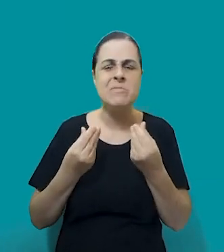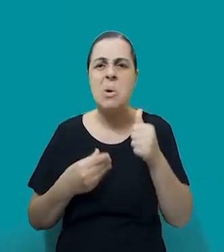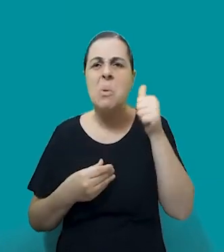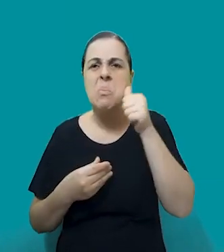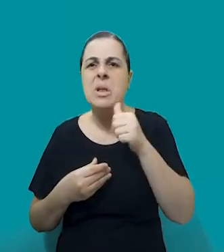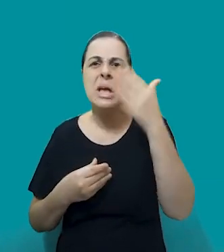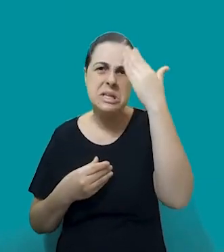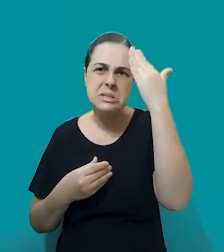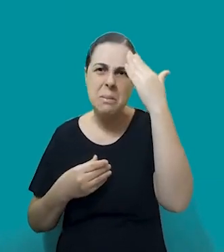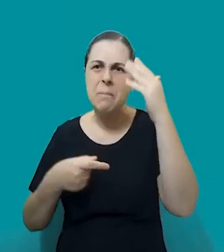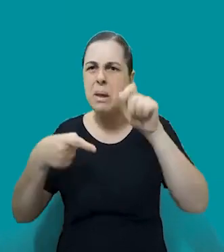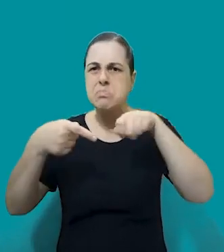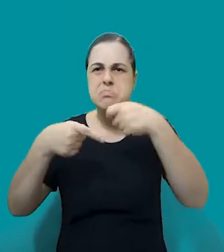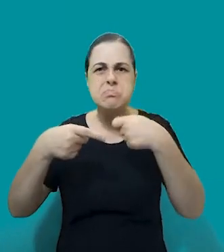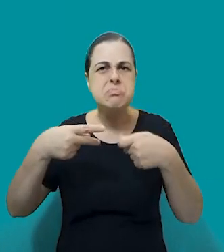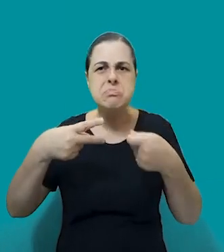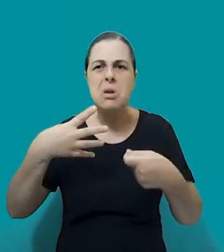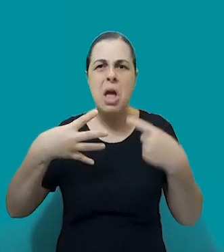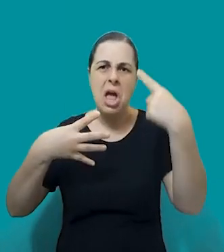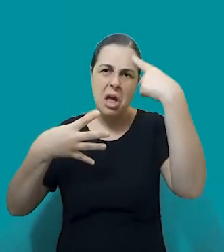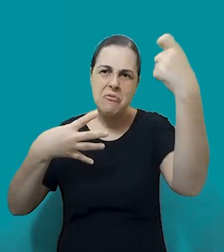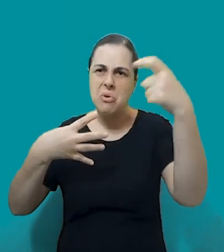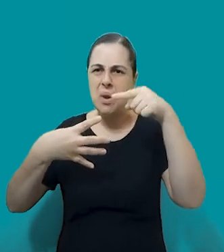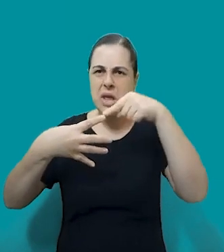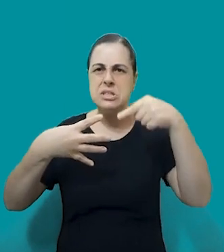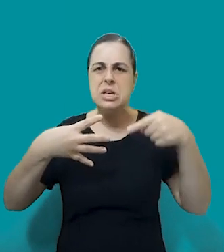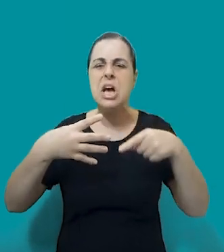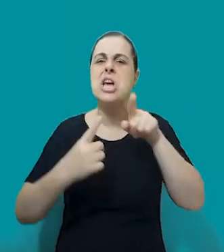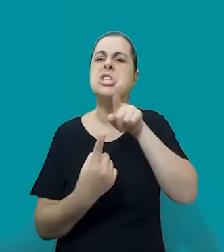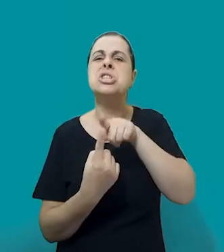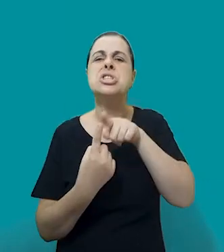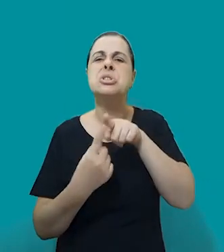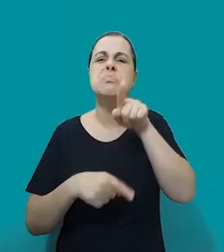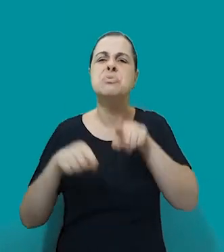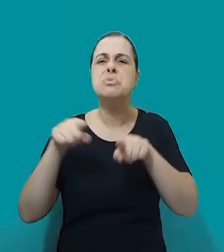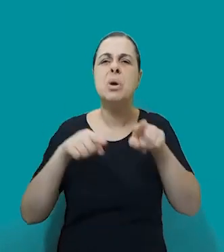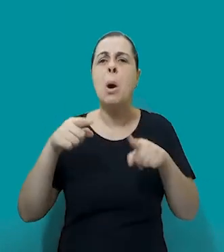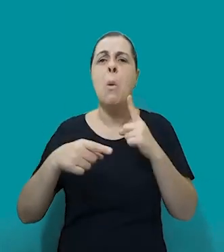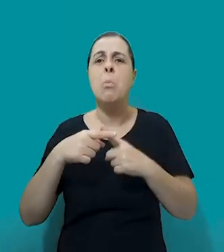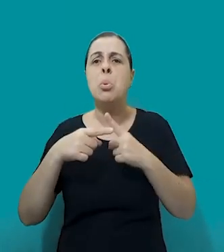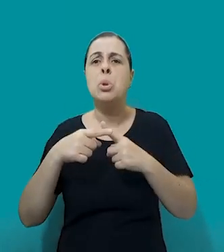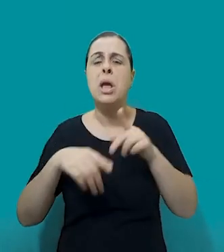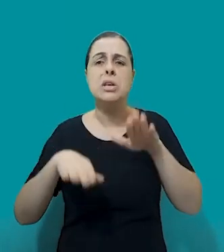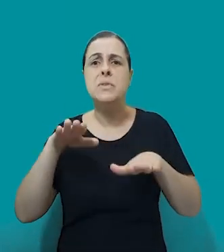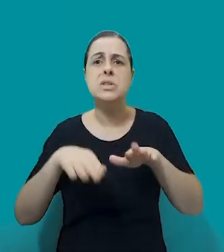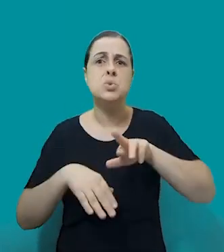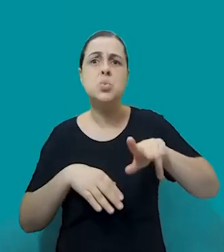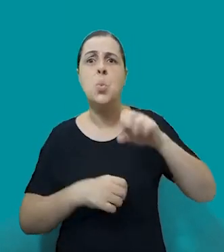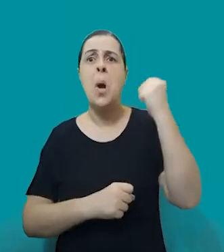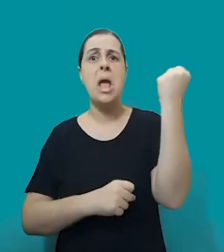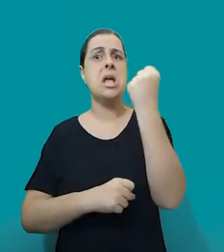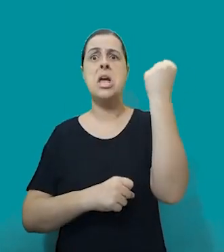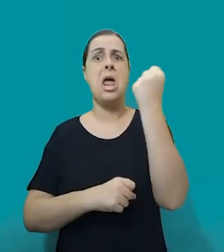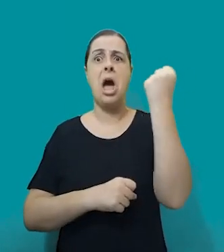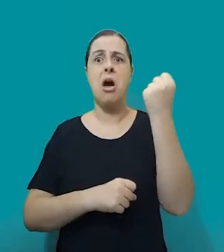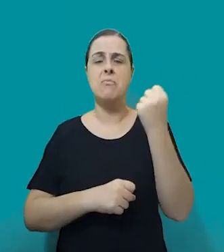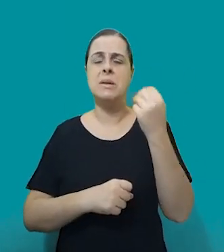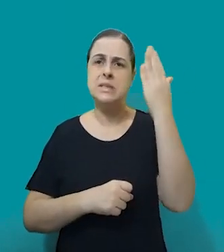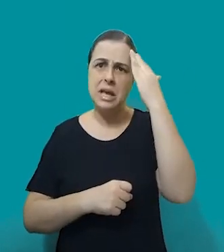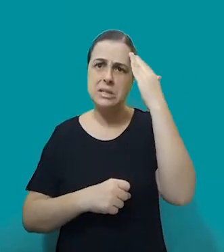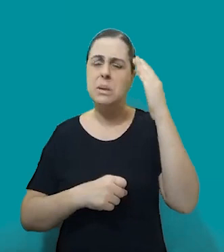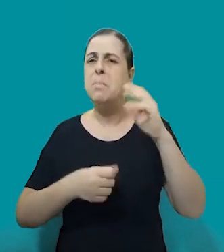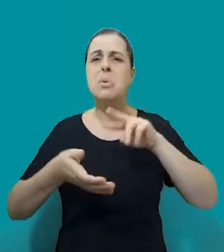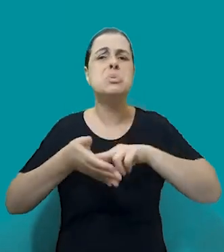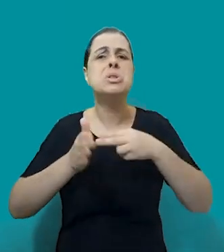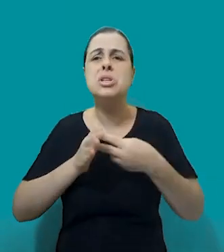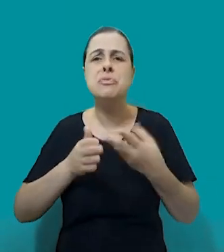de violência, que violências são essas que acontecem. Então, vai muito além do que esses graves, essas graves condutas, né, e a gente queria ouvir um pouco,